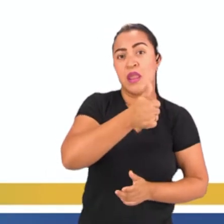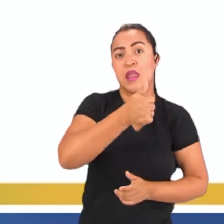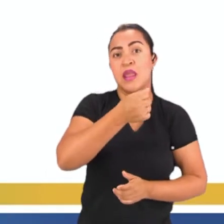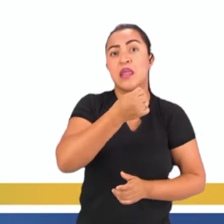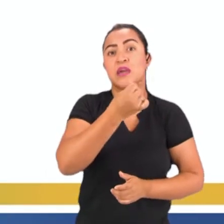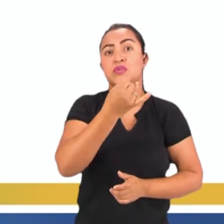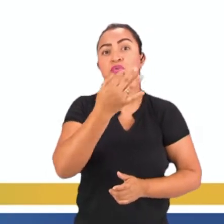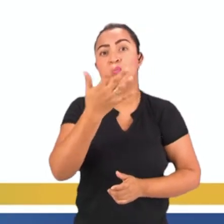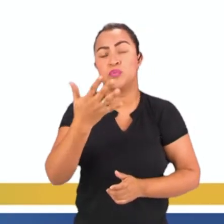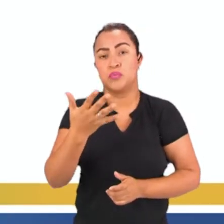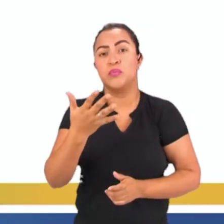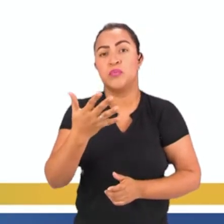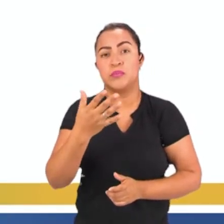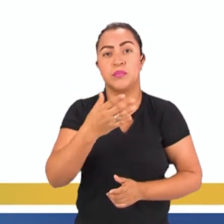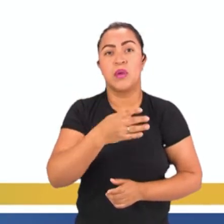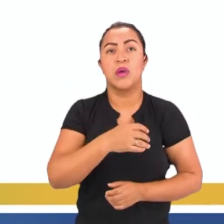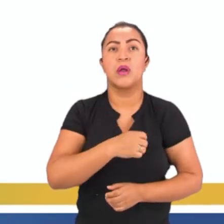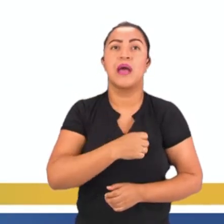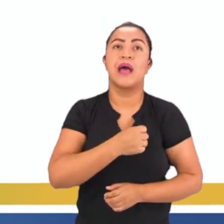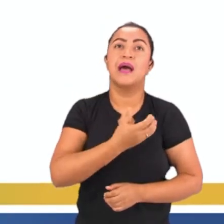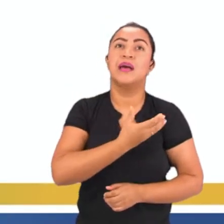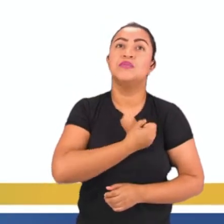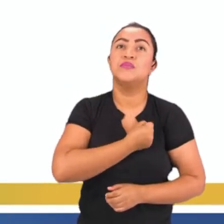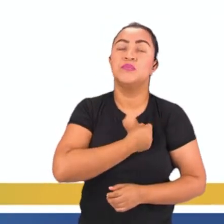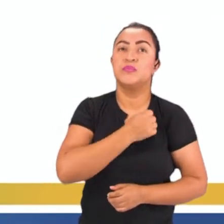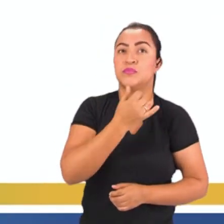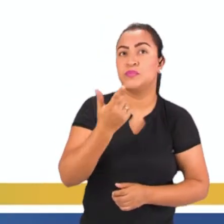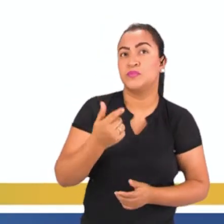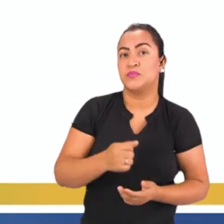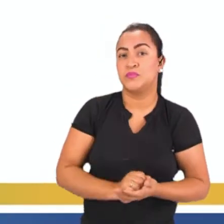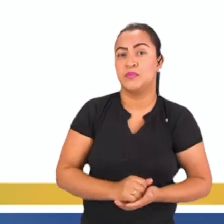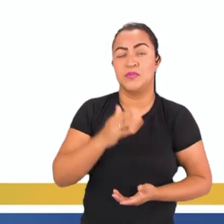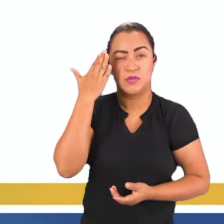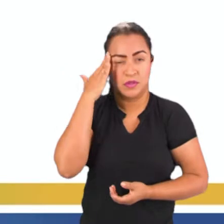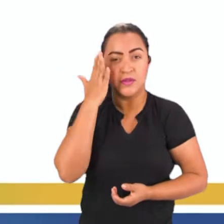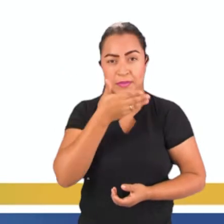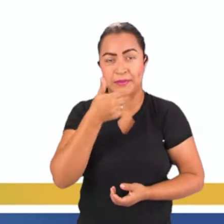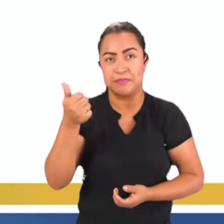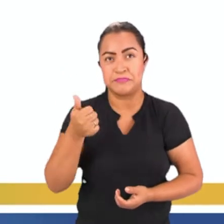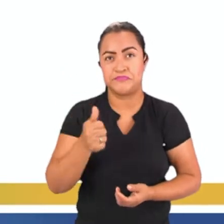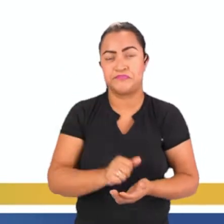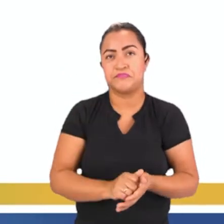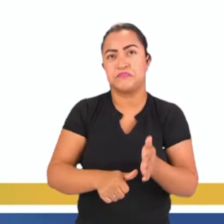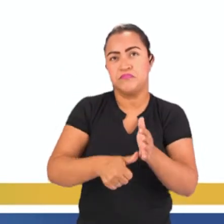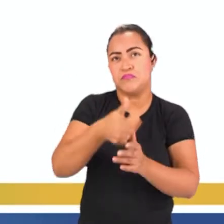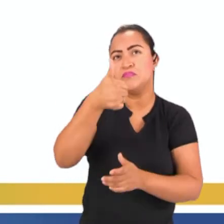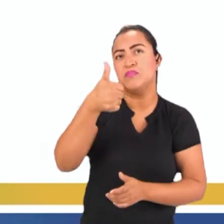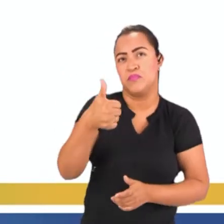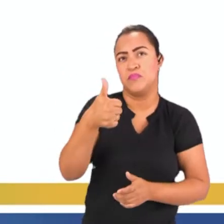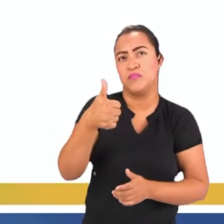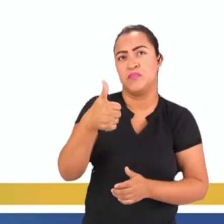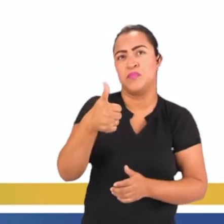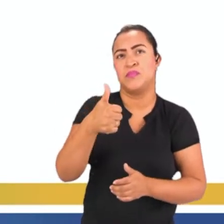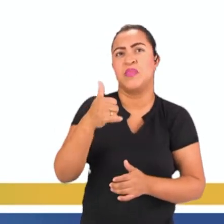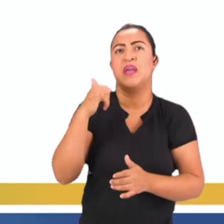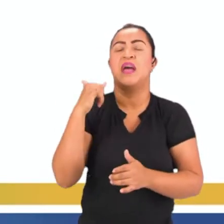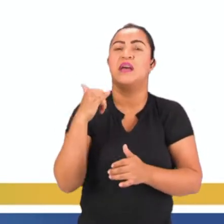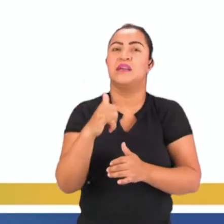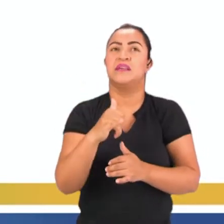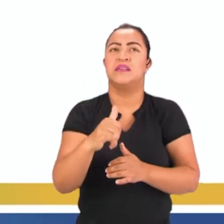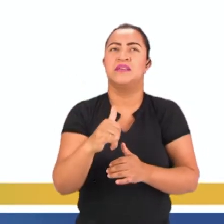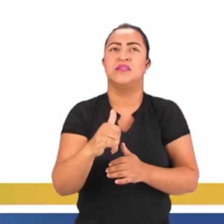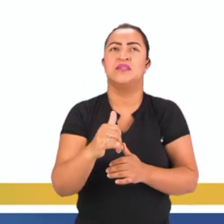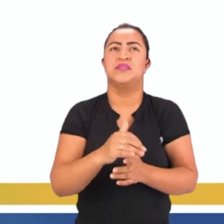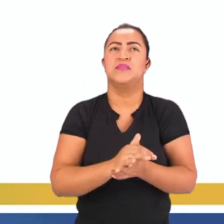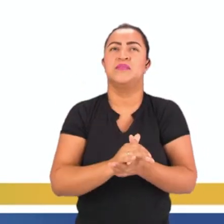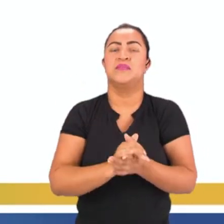Para que a compreensão seja bem melhor. Vamos lá. Número 1. A energia potencial gravitacional que se converte em